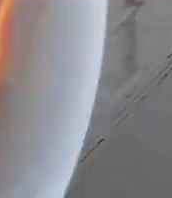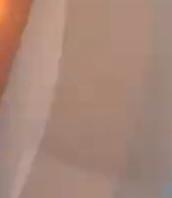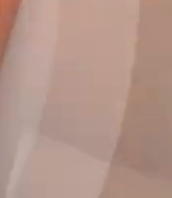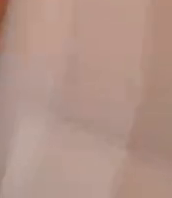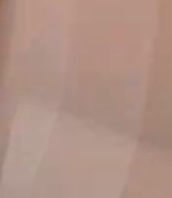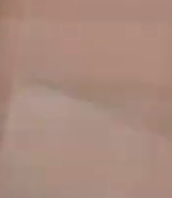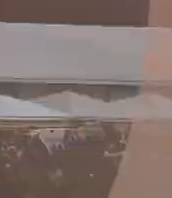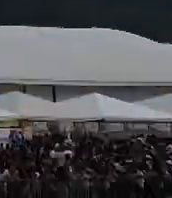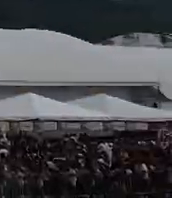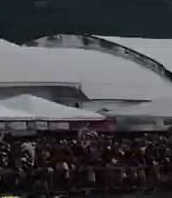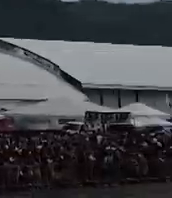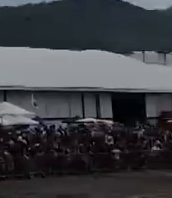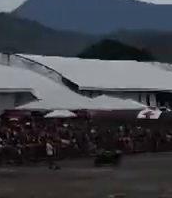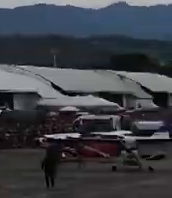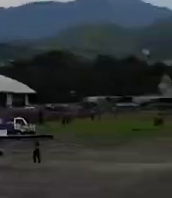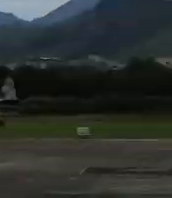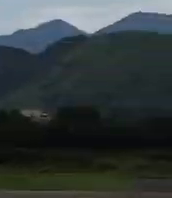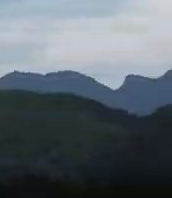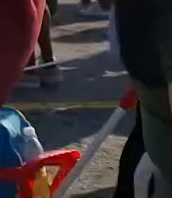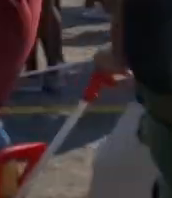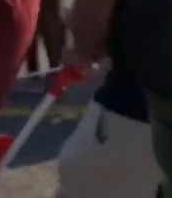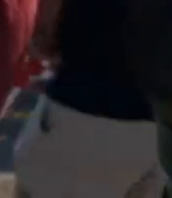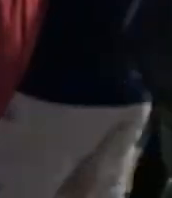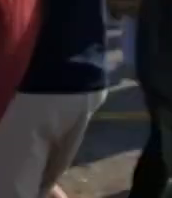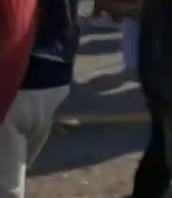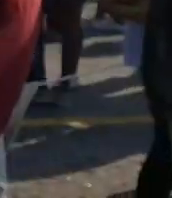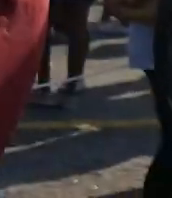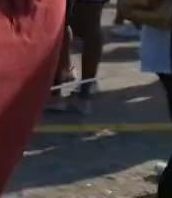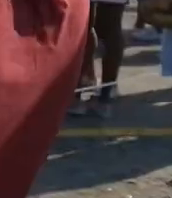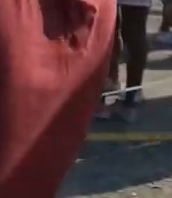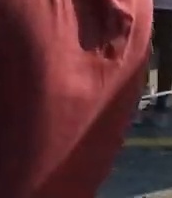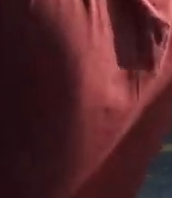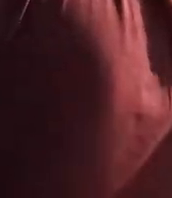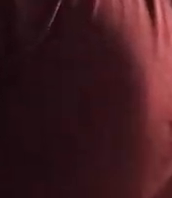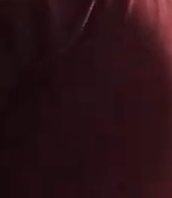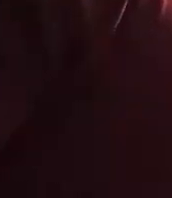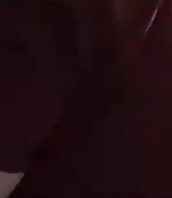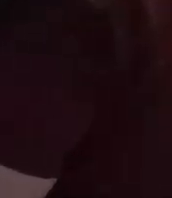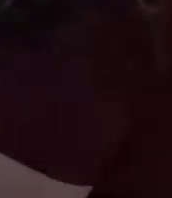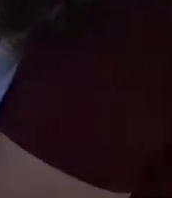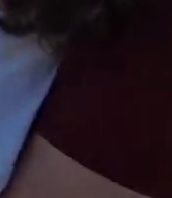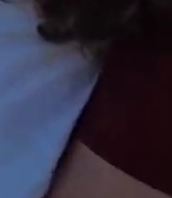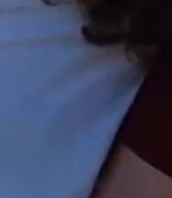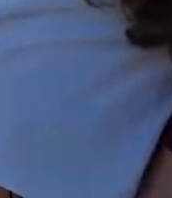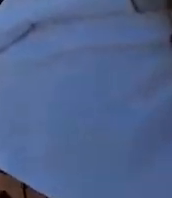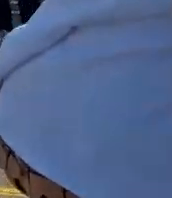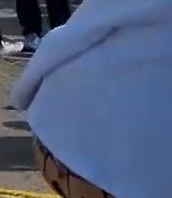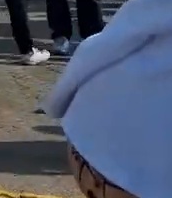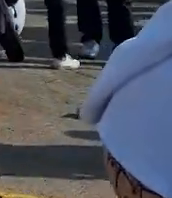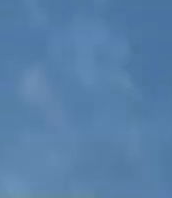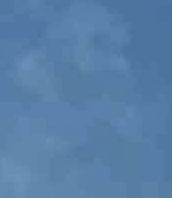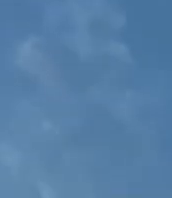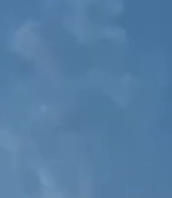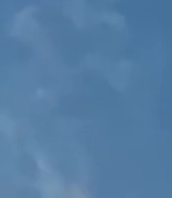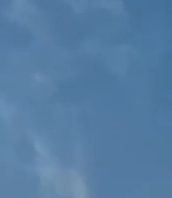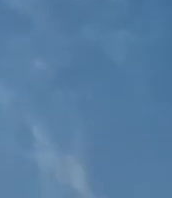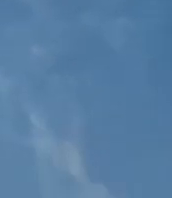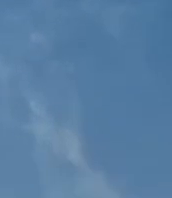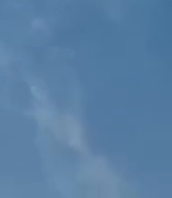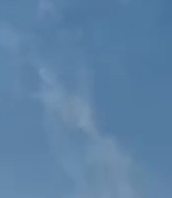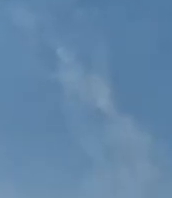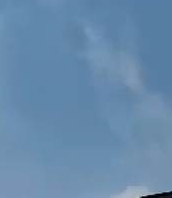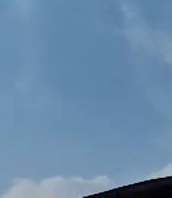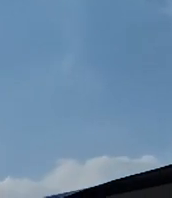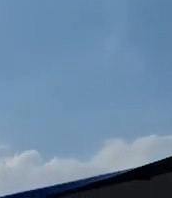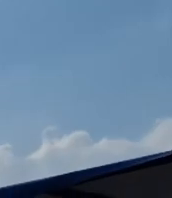mês. Fim de semana tem apresentação aérea com uma série de atividades no Campo dos Afonsos, antecipando